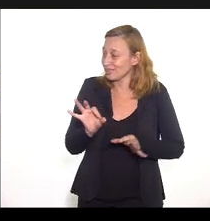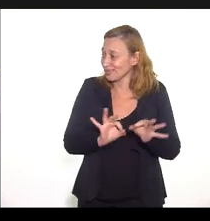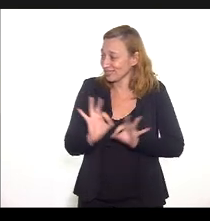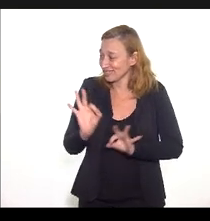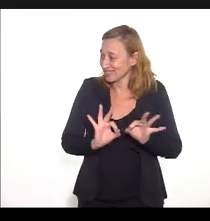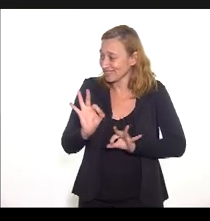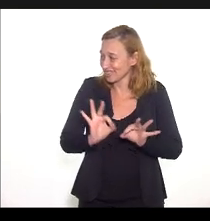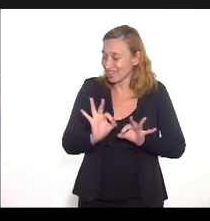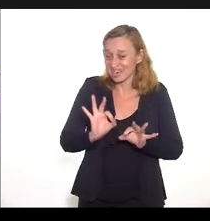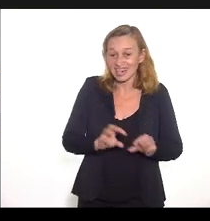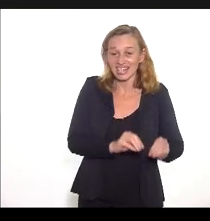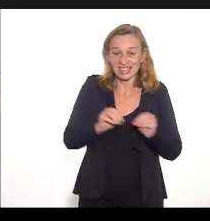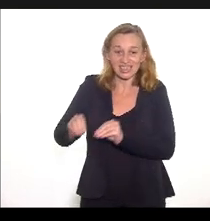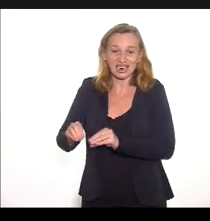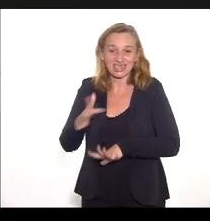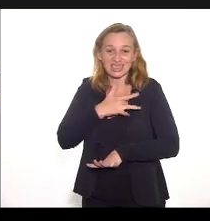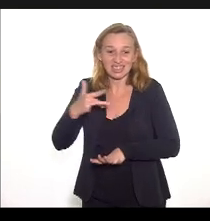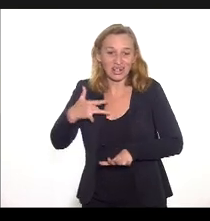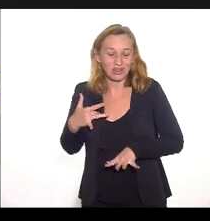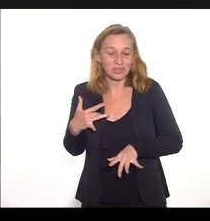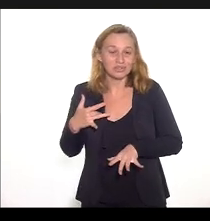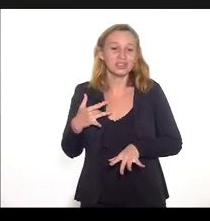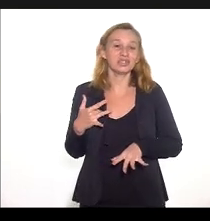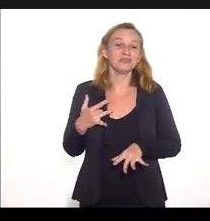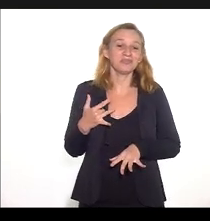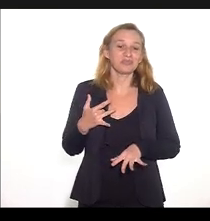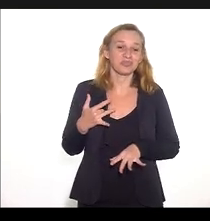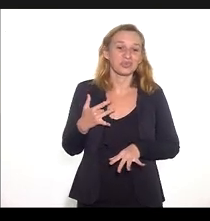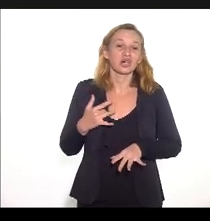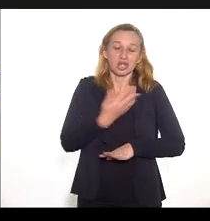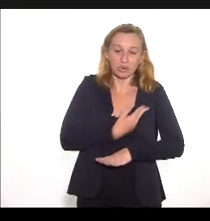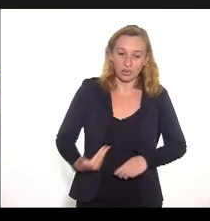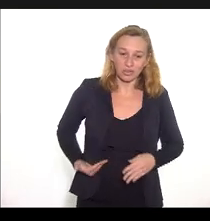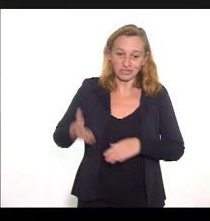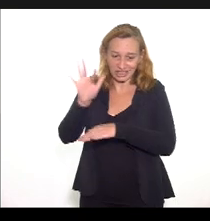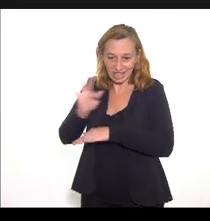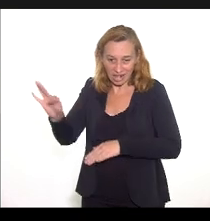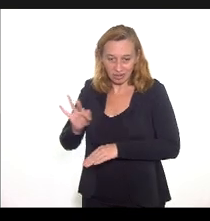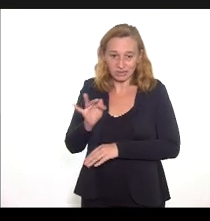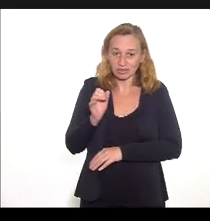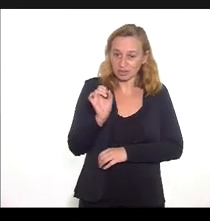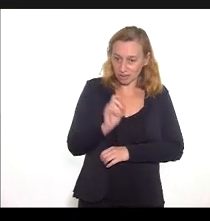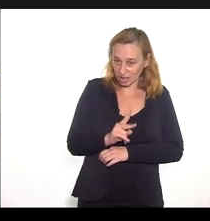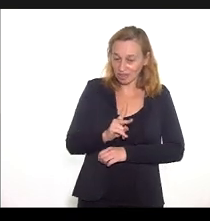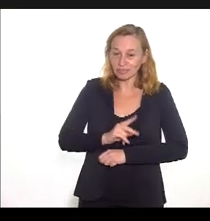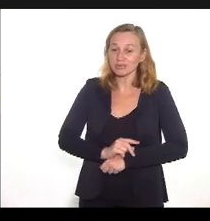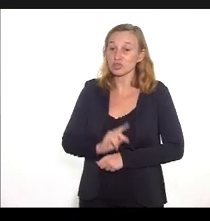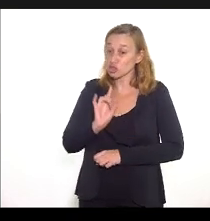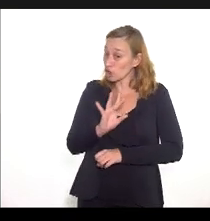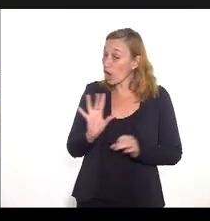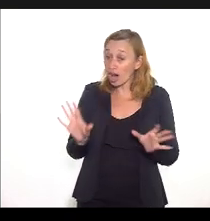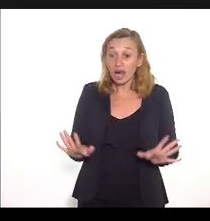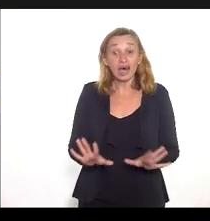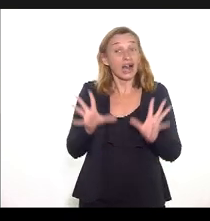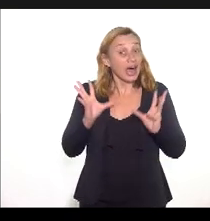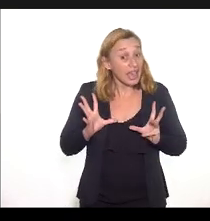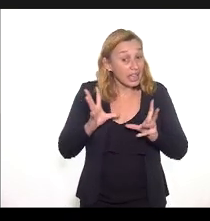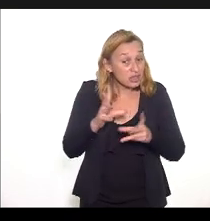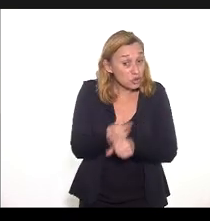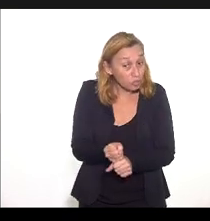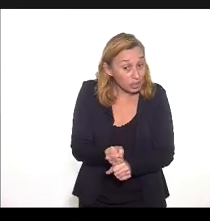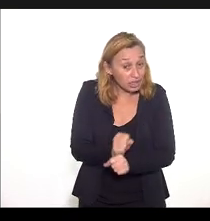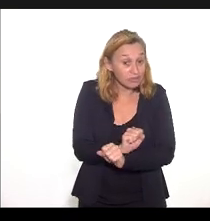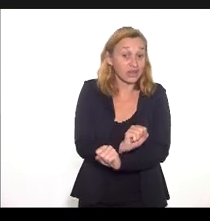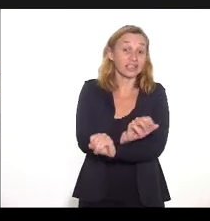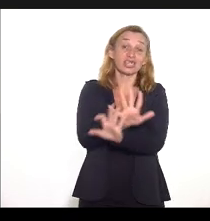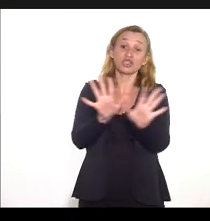transferências de saúde e proveniente do governo federal, tá? Só para deixar transparente